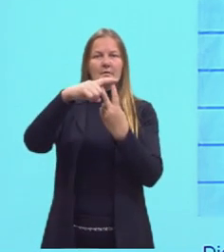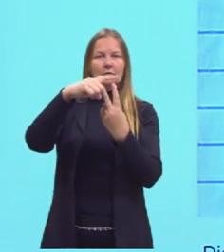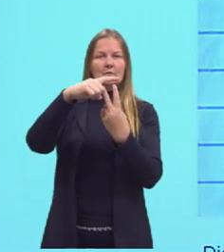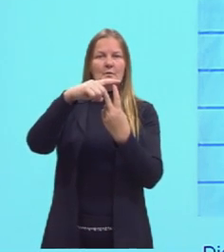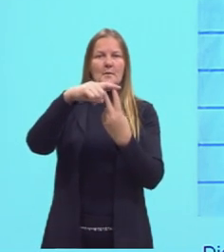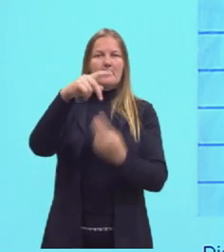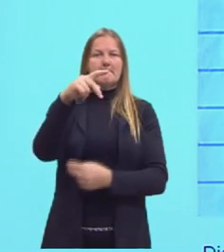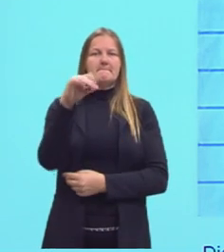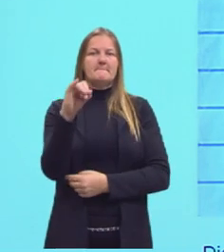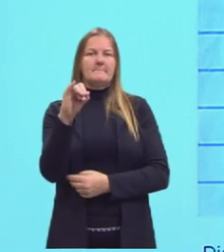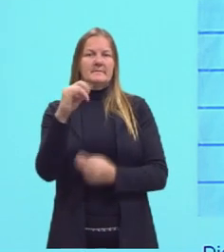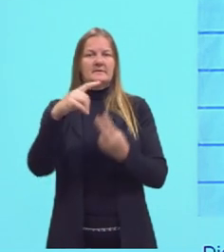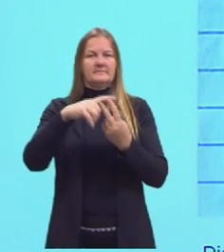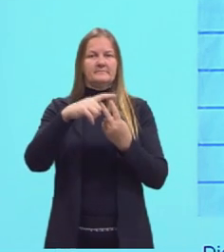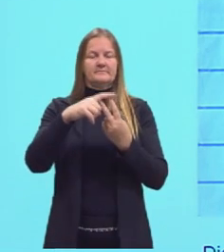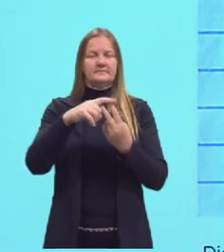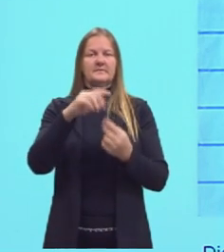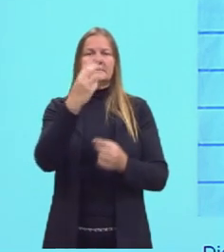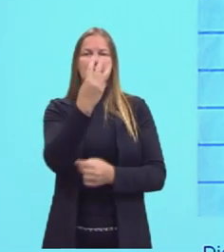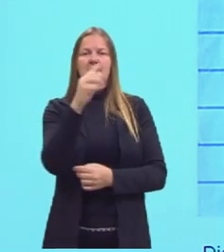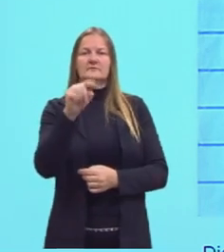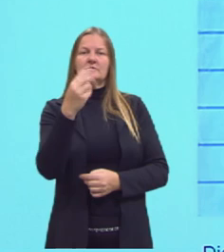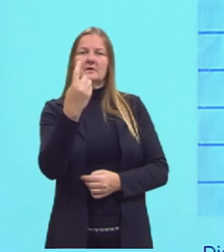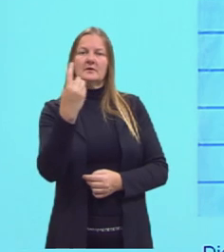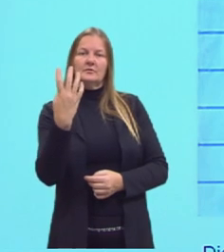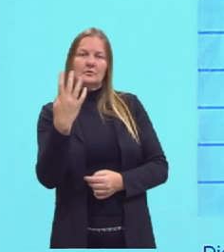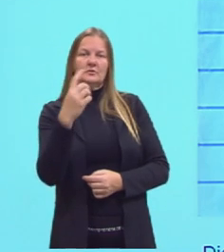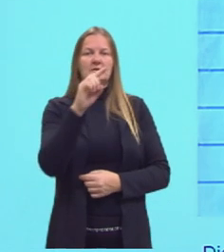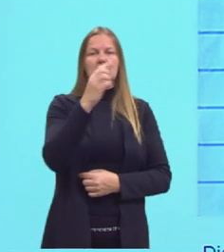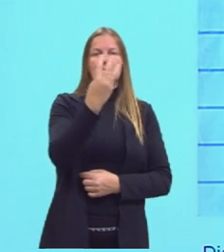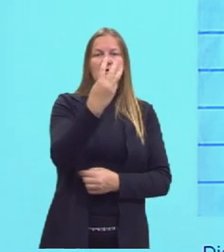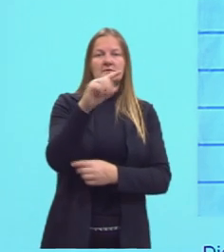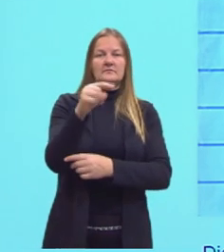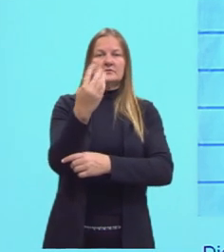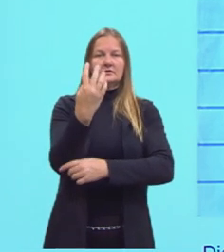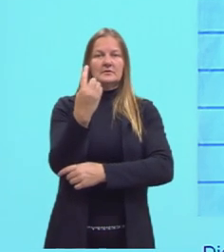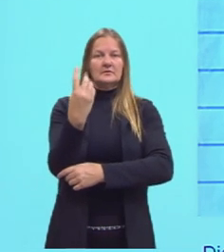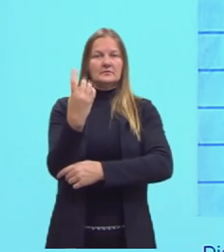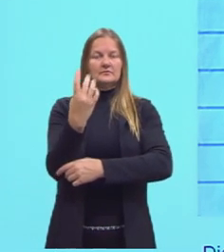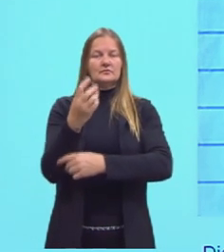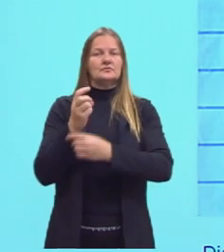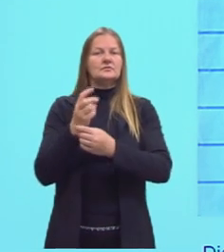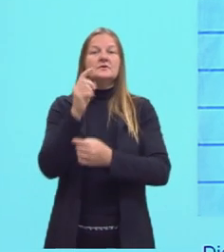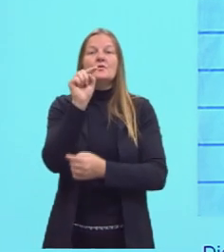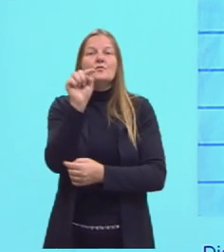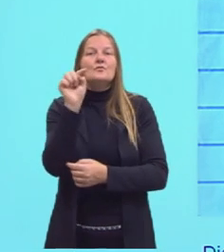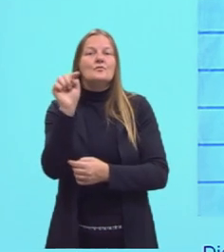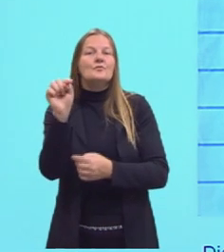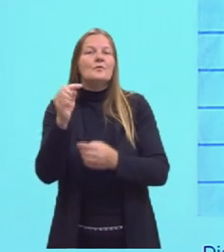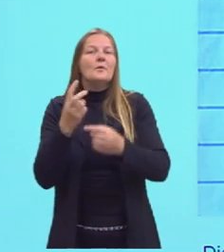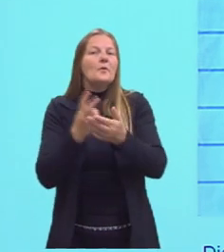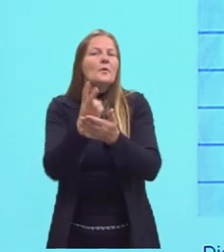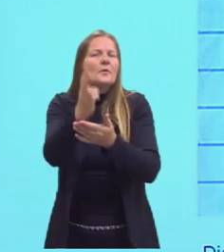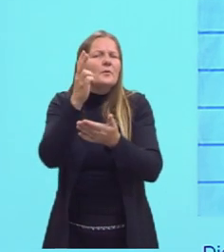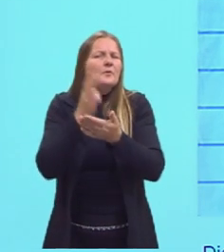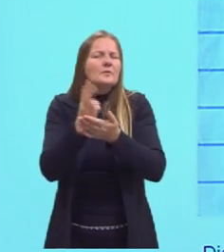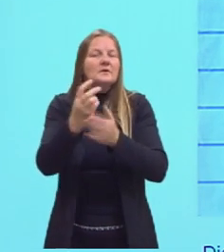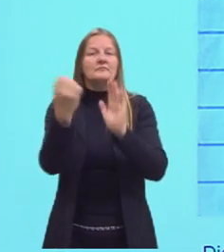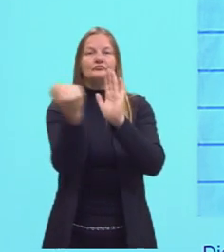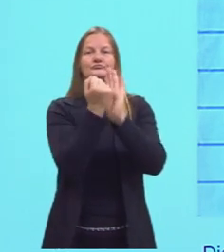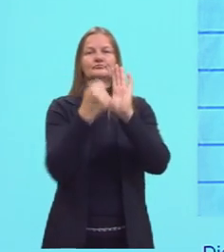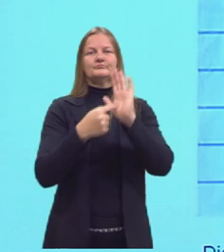representa 3,14, 15, e esses três pontinhos indicam continuidade. Mas, em toda essa